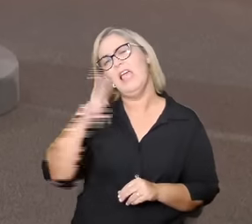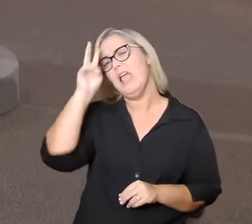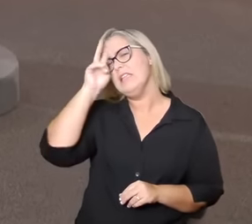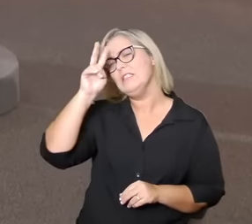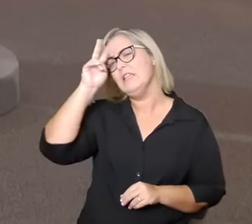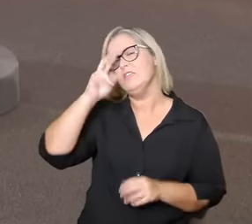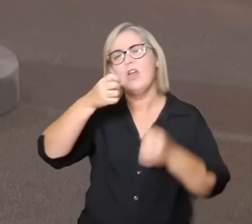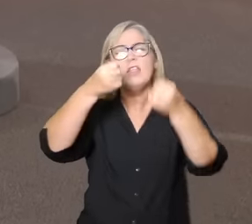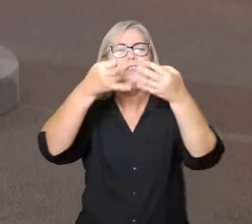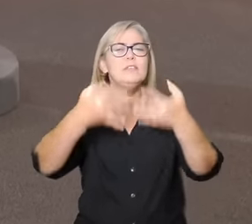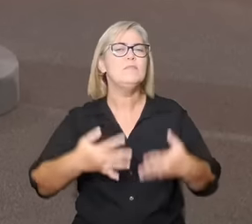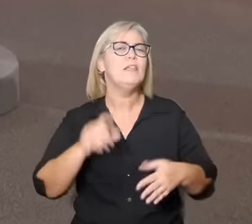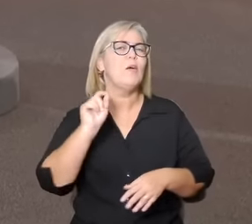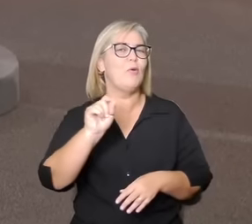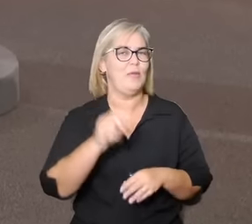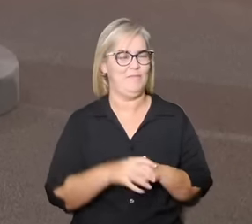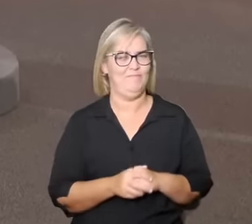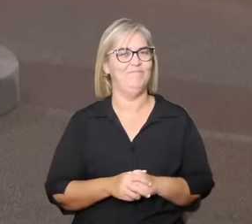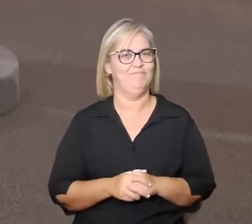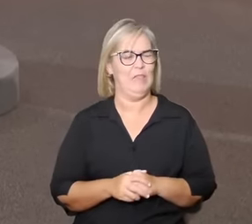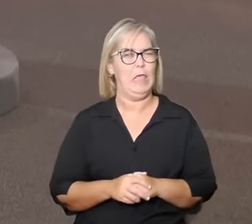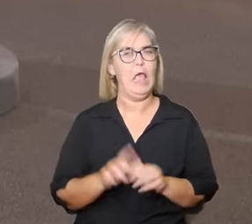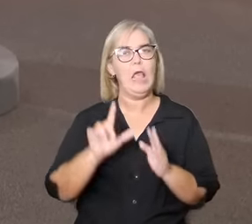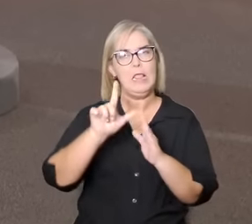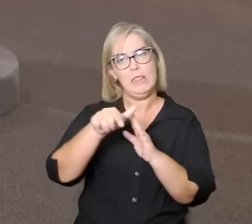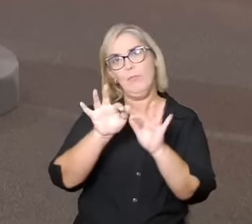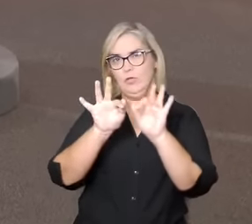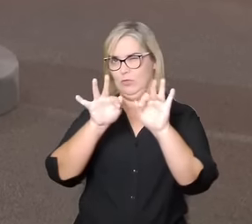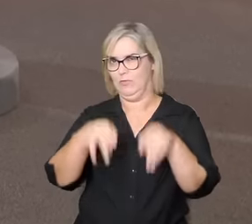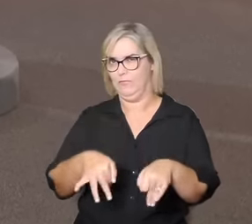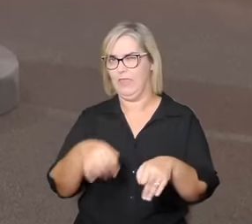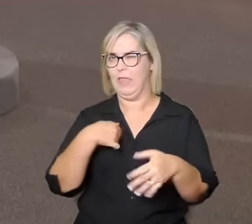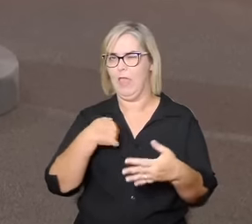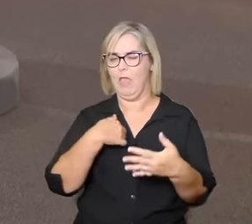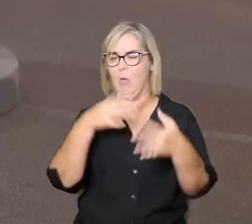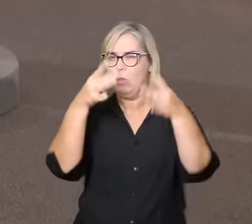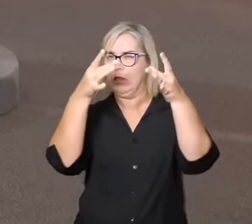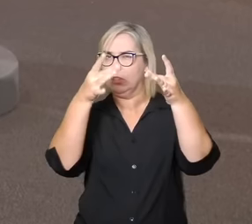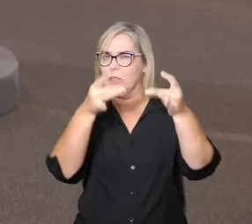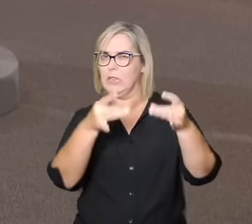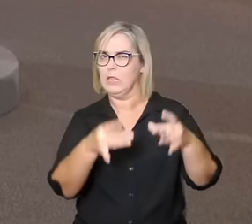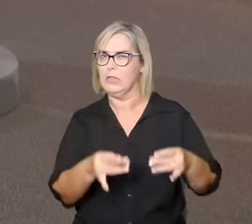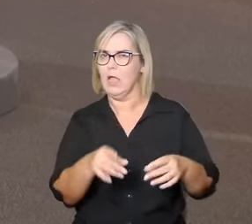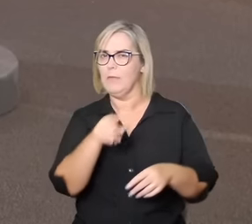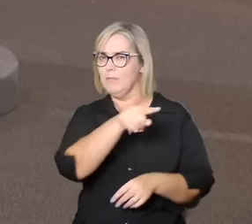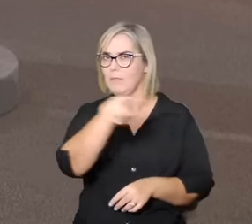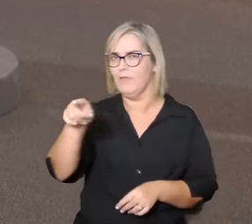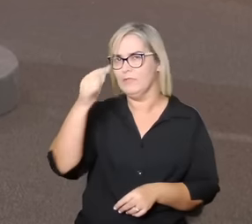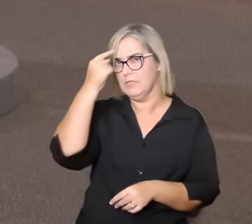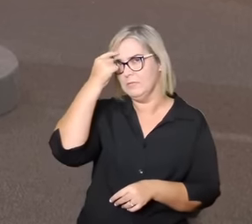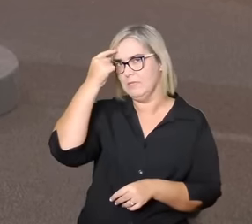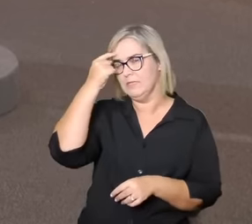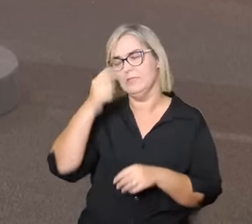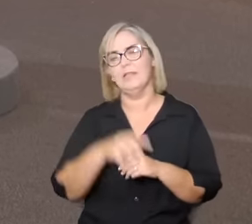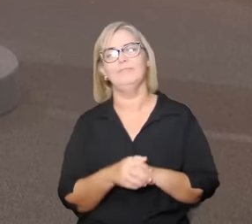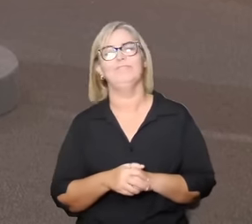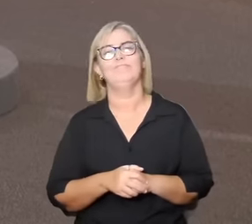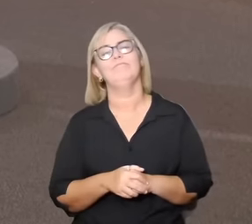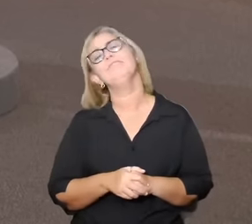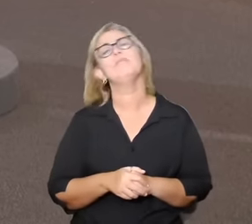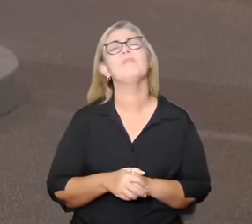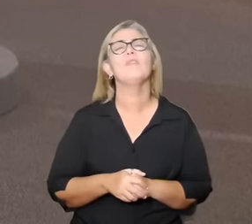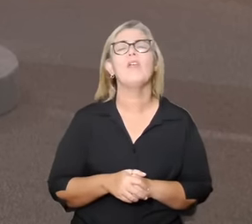história no final, eu vou dar alguns elementos importantes para a gente pensar. O alçar ter ficado verde